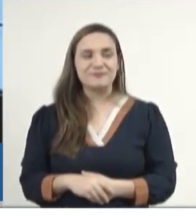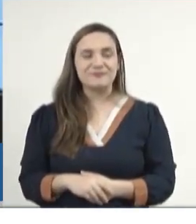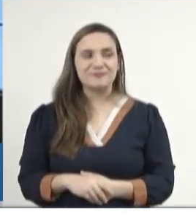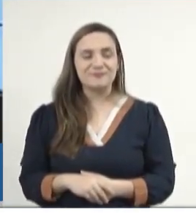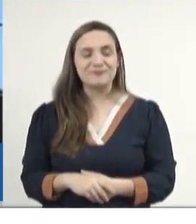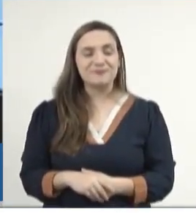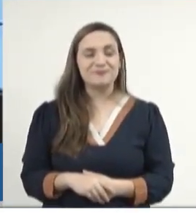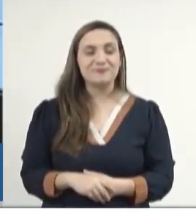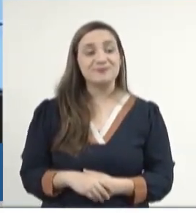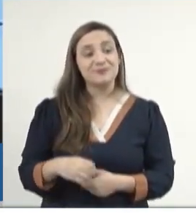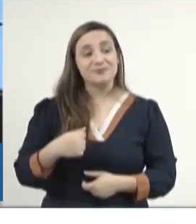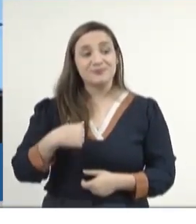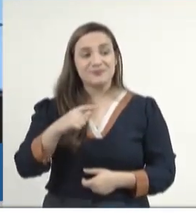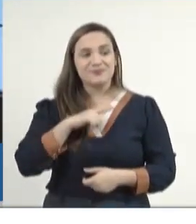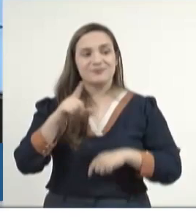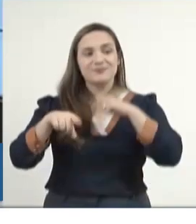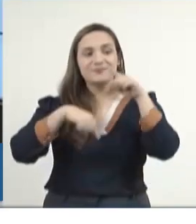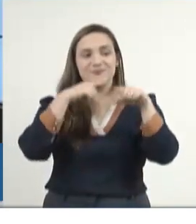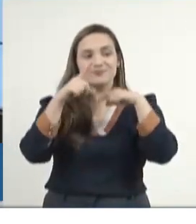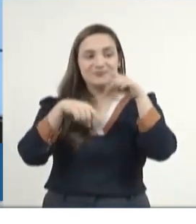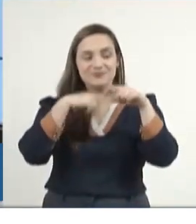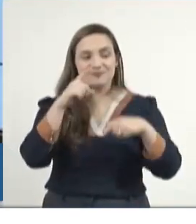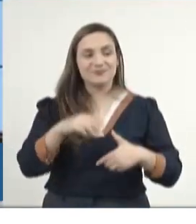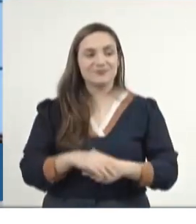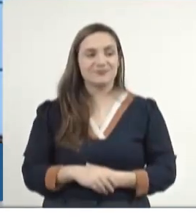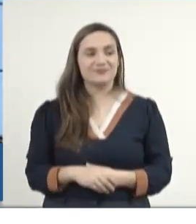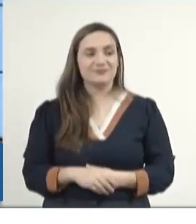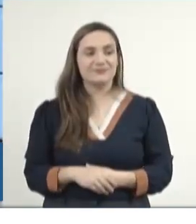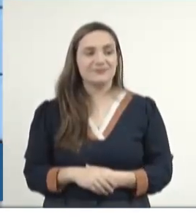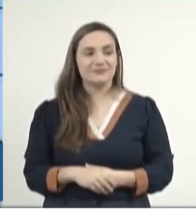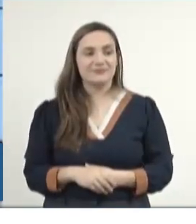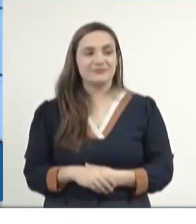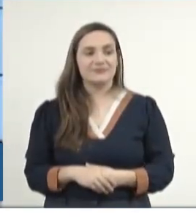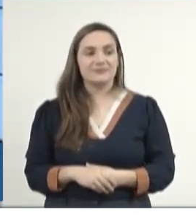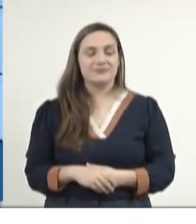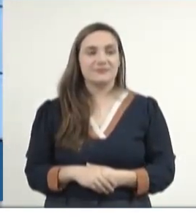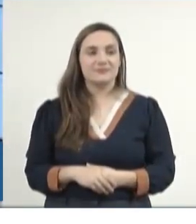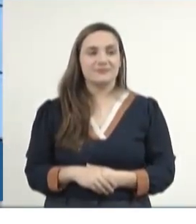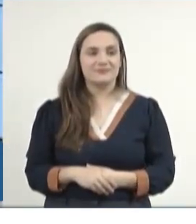Eu tenho essa dúvida e eu completo ela aqui.